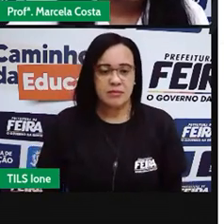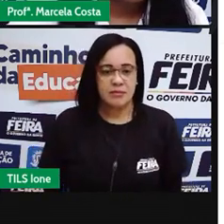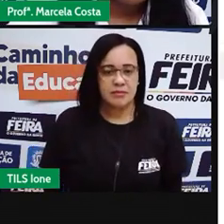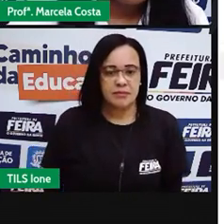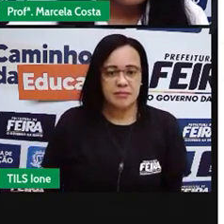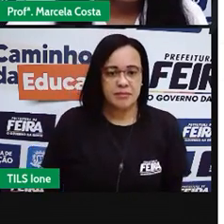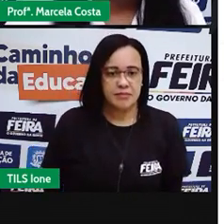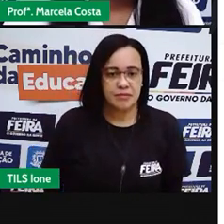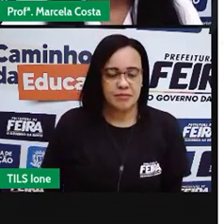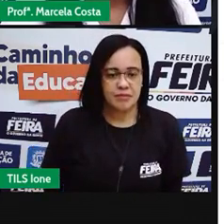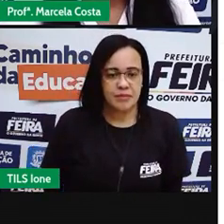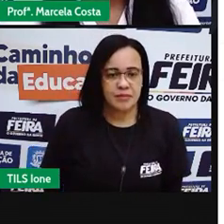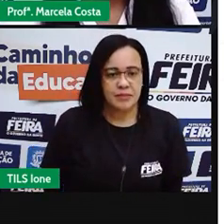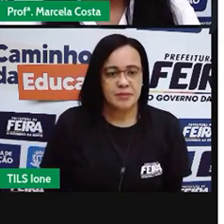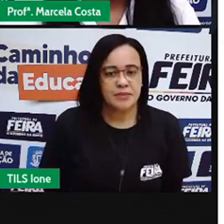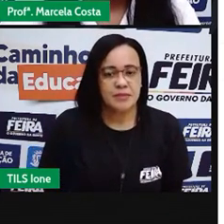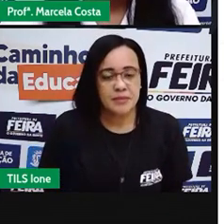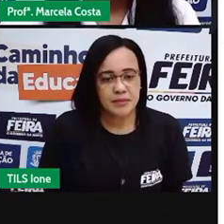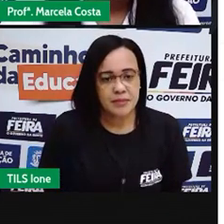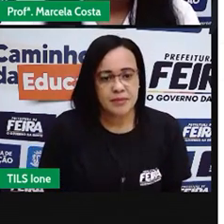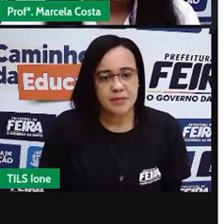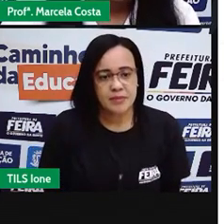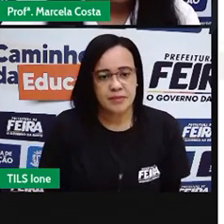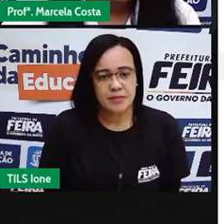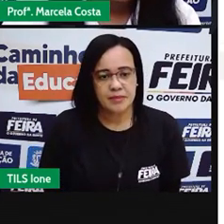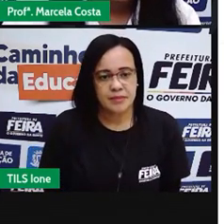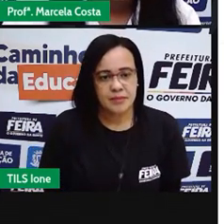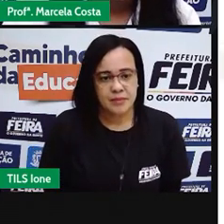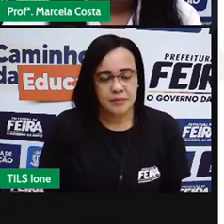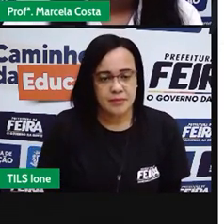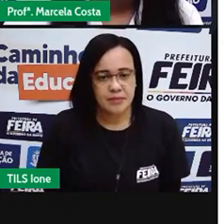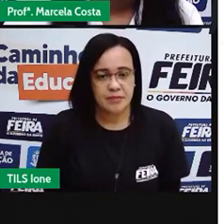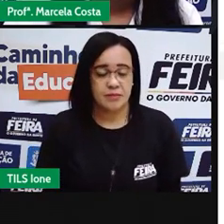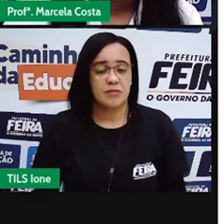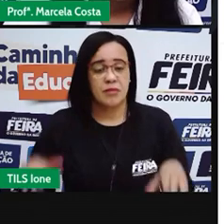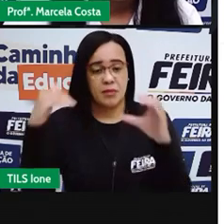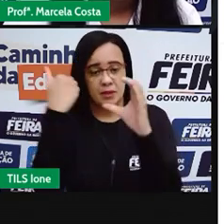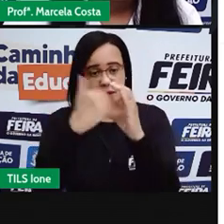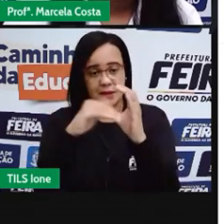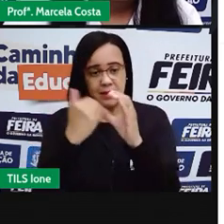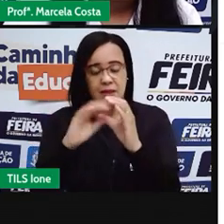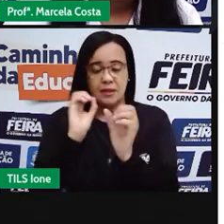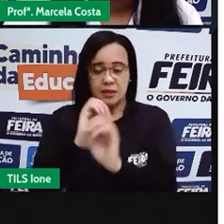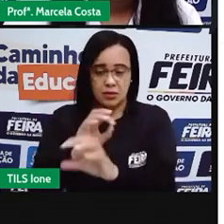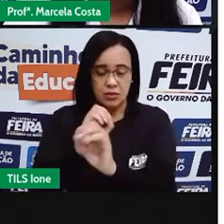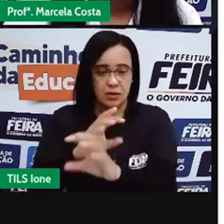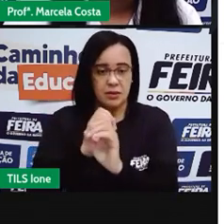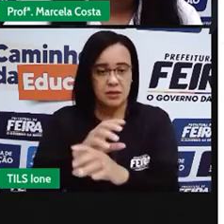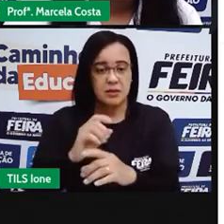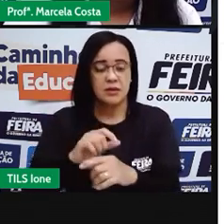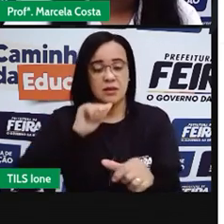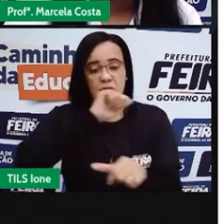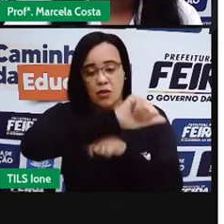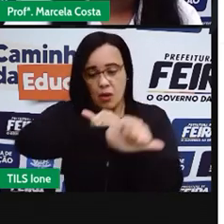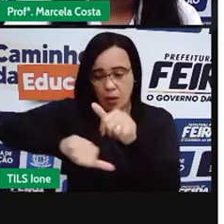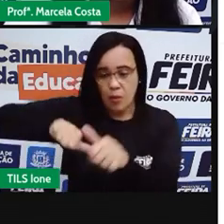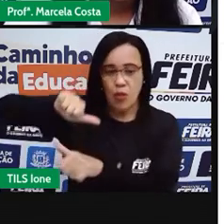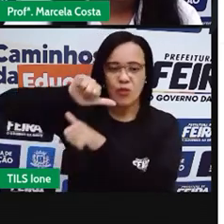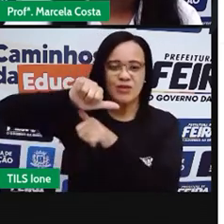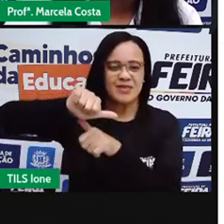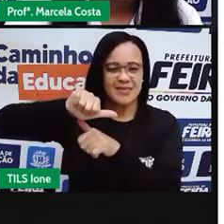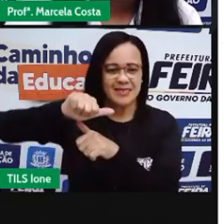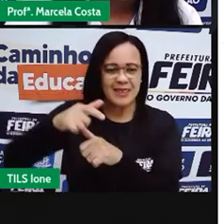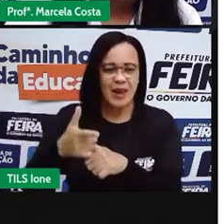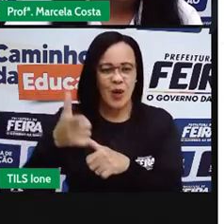Eu estou, aqui, na Secretaria Municipal de Educação, e, agora, a gente vai traçar uma rota pra ir pra outro